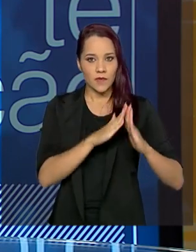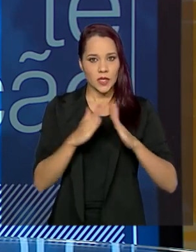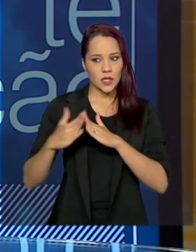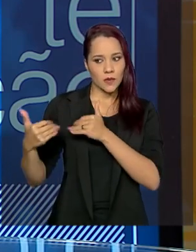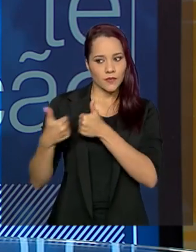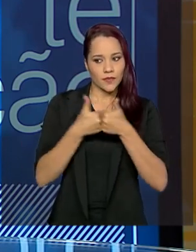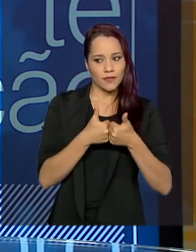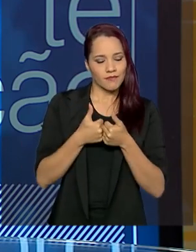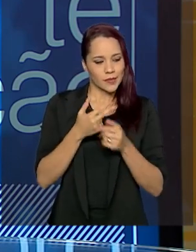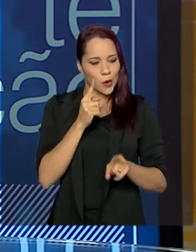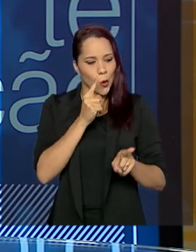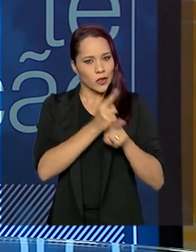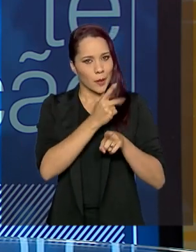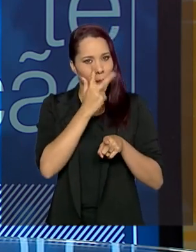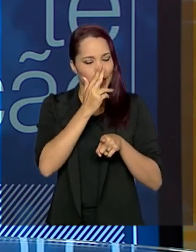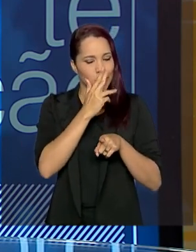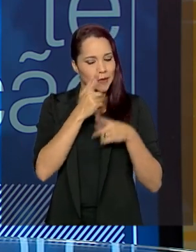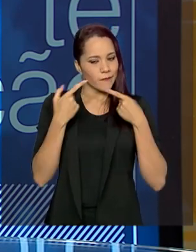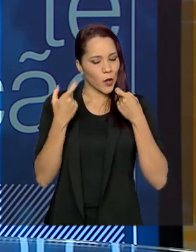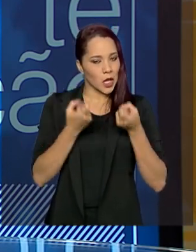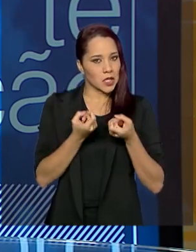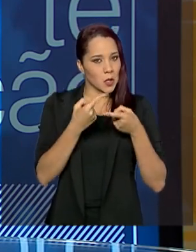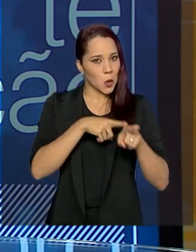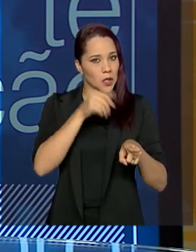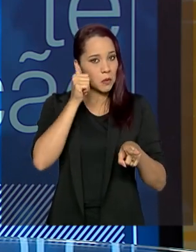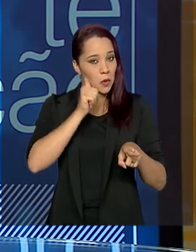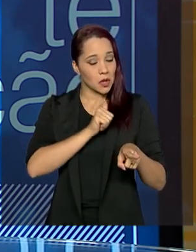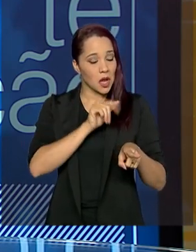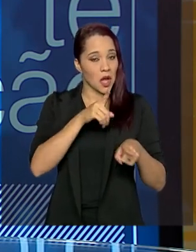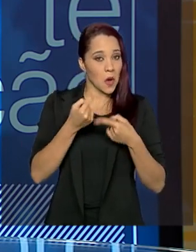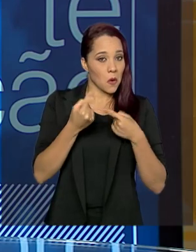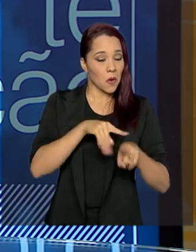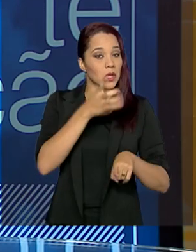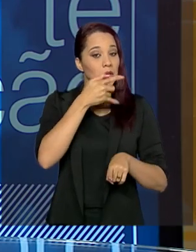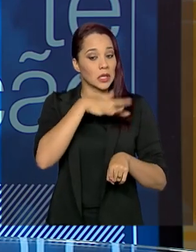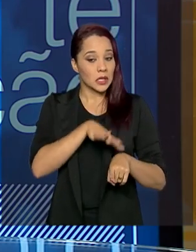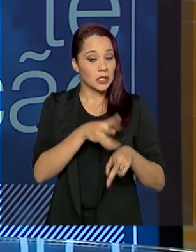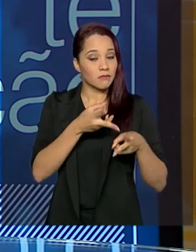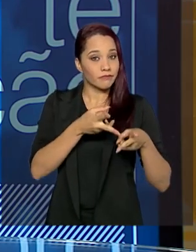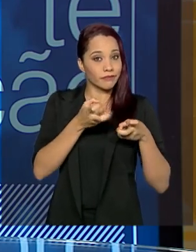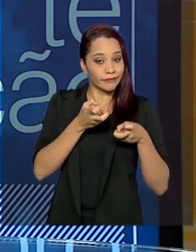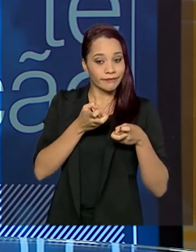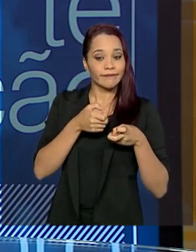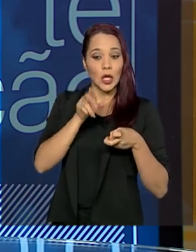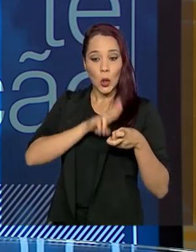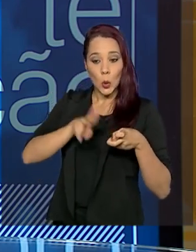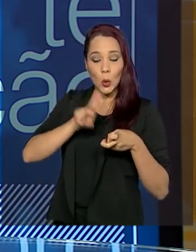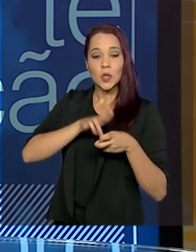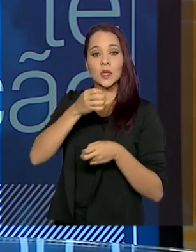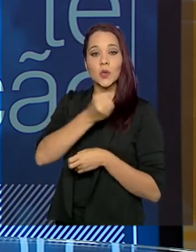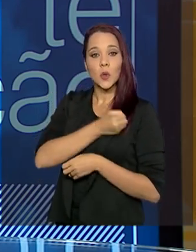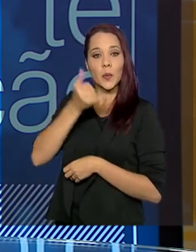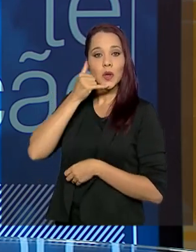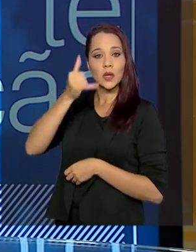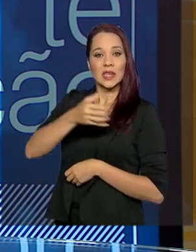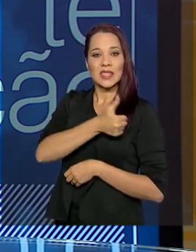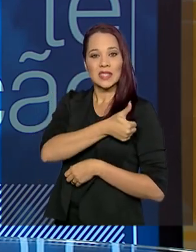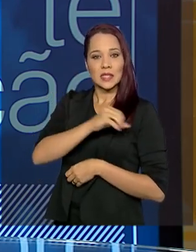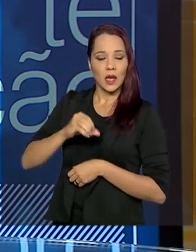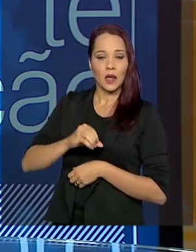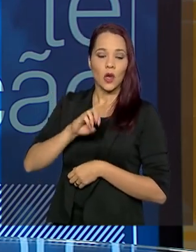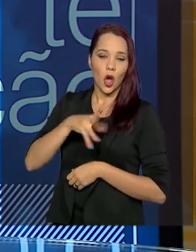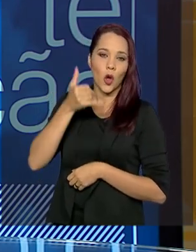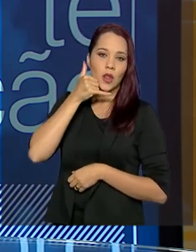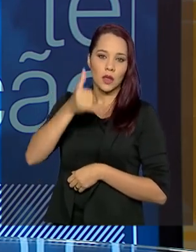sinais identificadores de violências, né? Seja contra a mulher, seja contra a criança, para que usem o DISC-100 e o LIG-180, né?